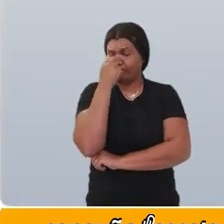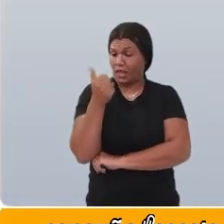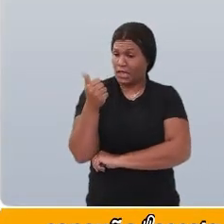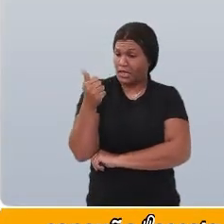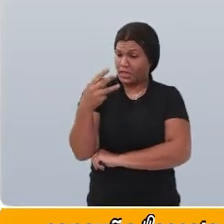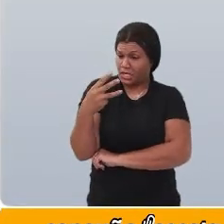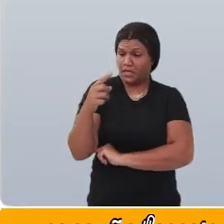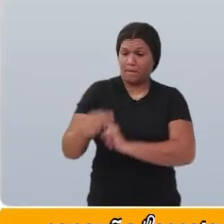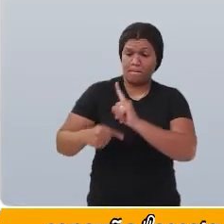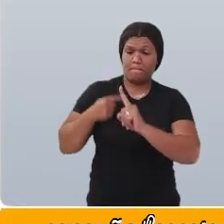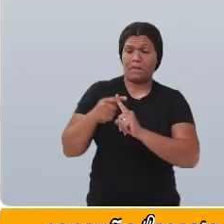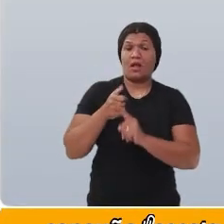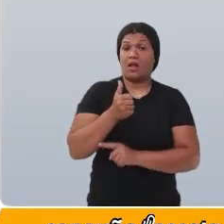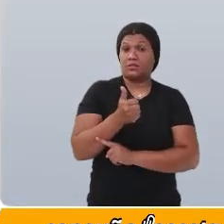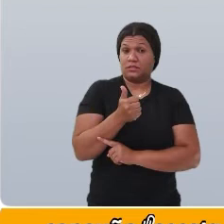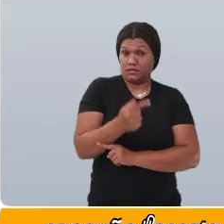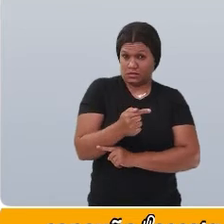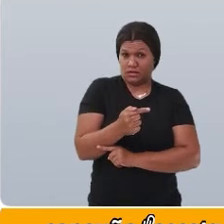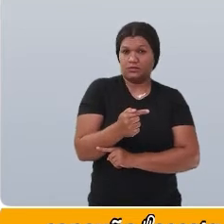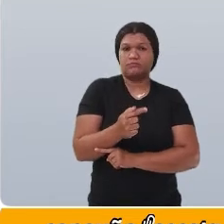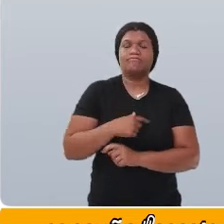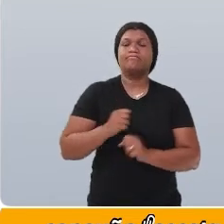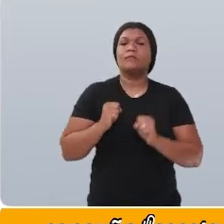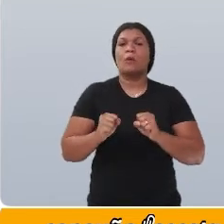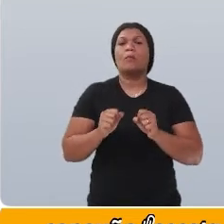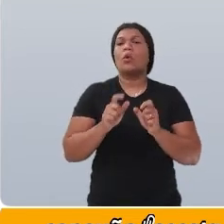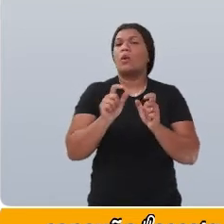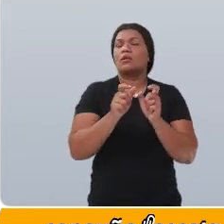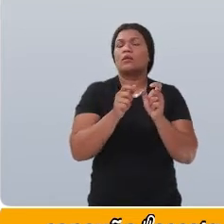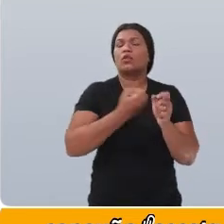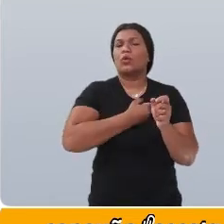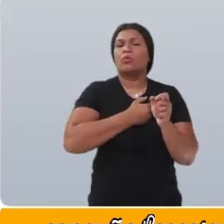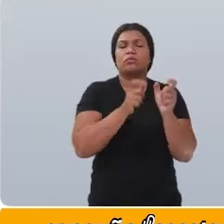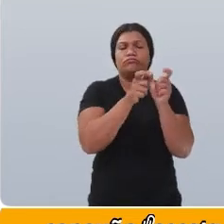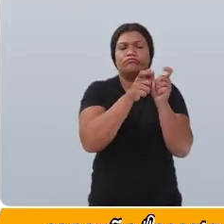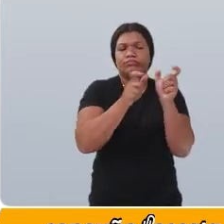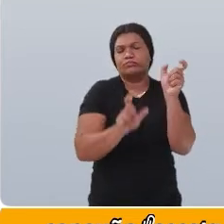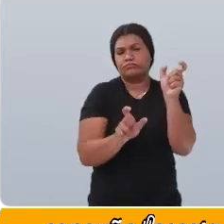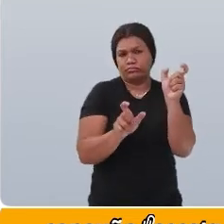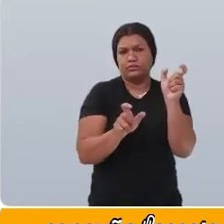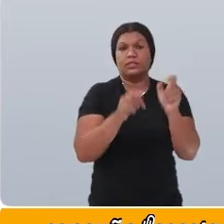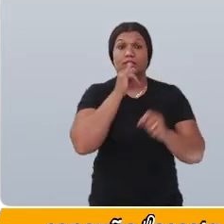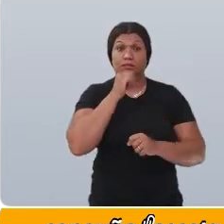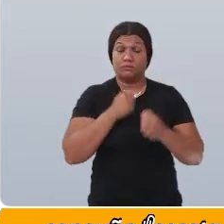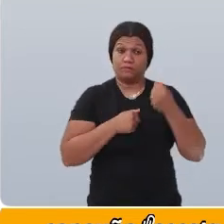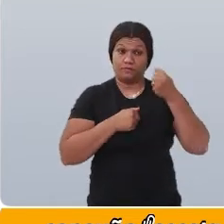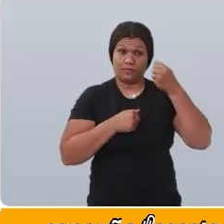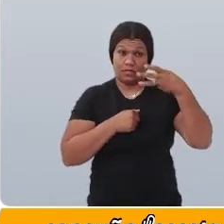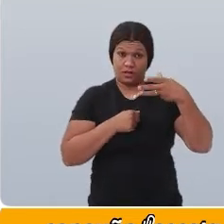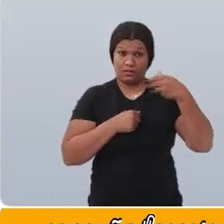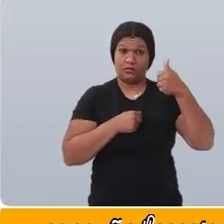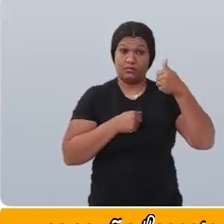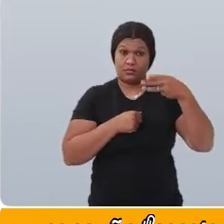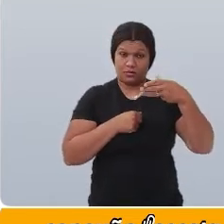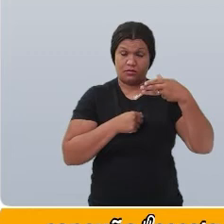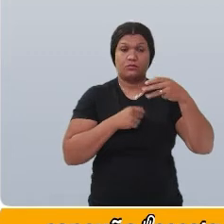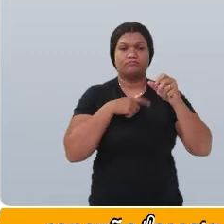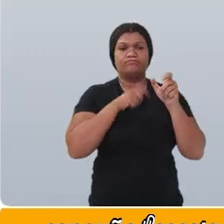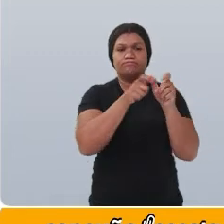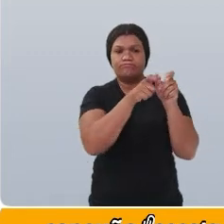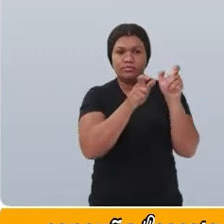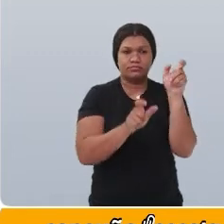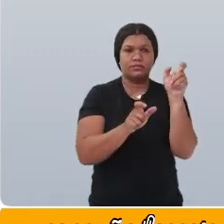mais 17 eu posso decompor. Primeiro, vou decompor. decompor o 13. 13